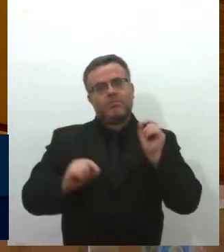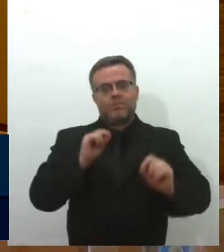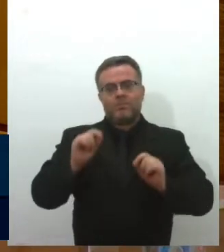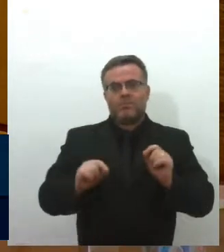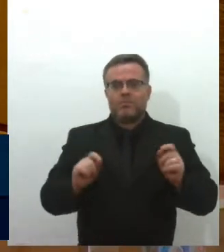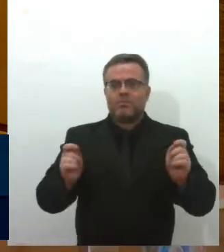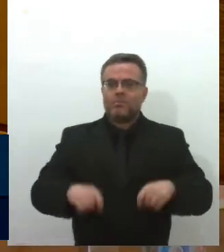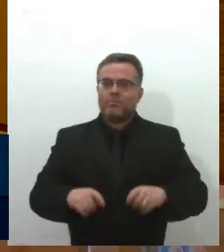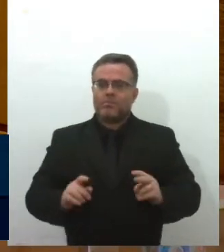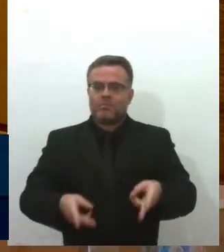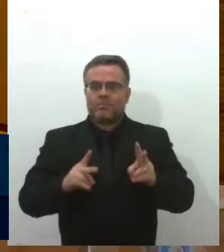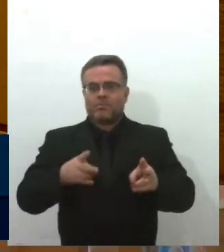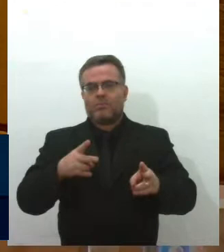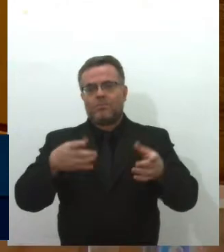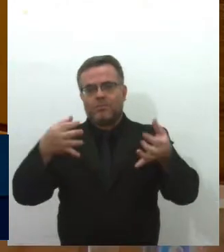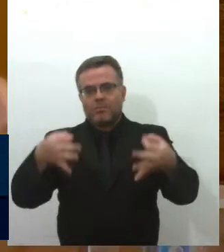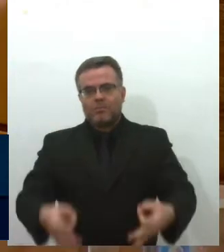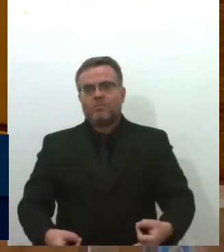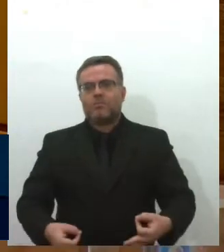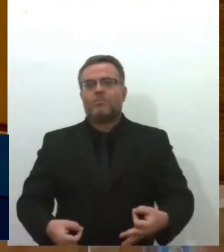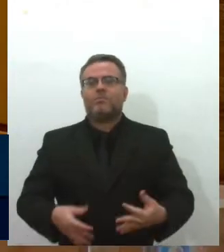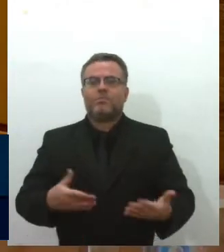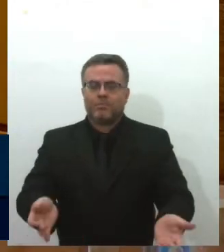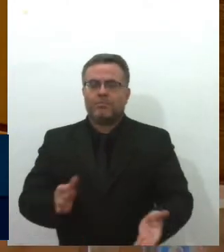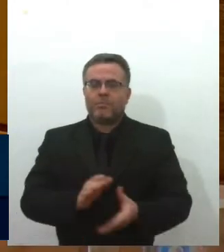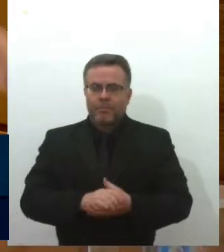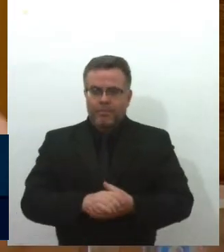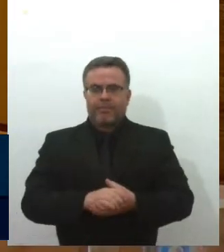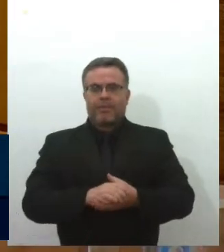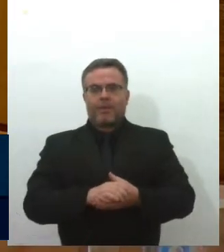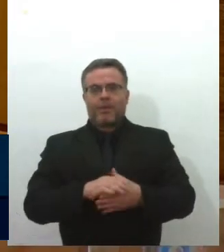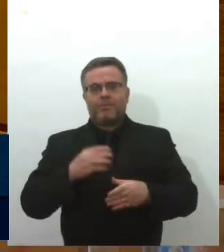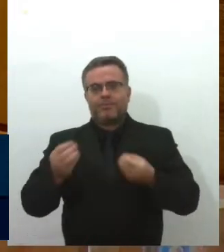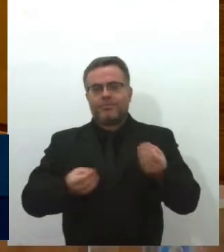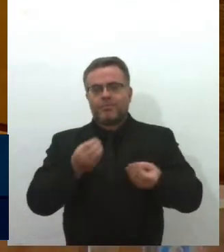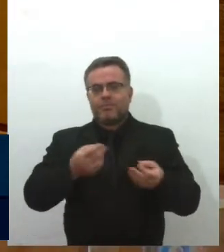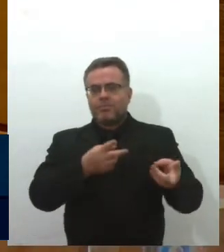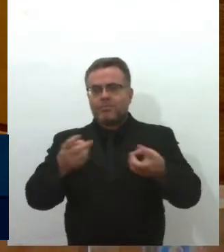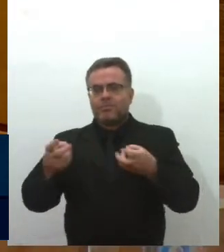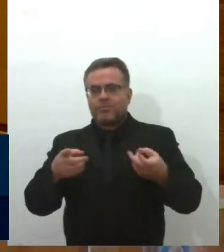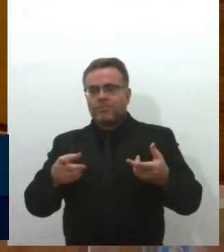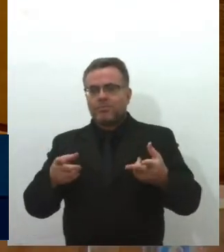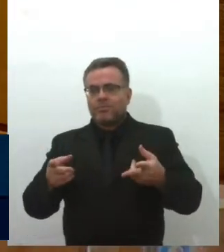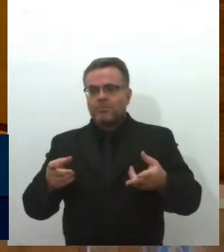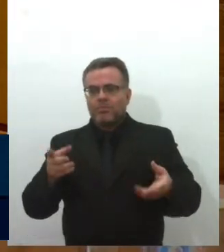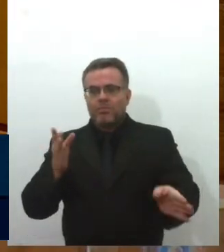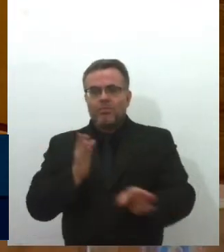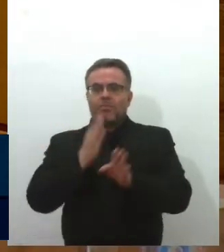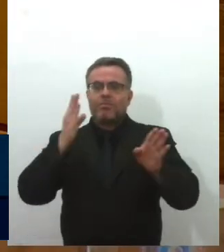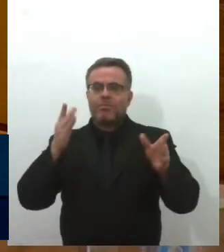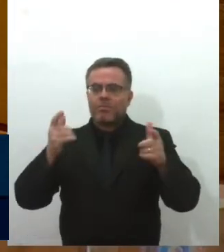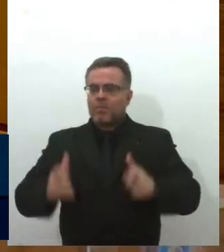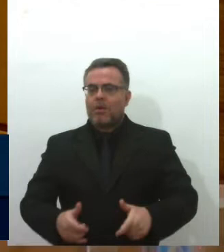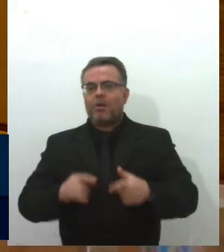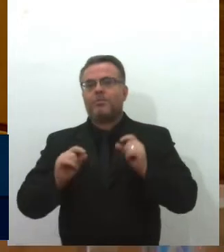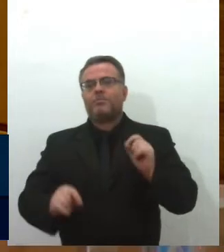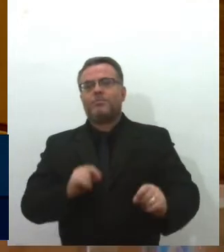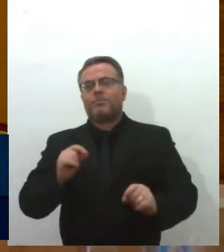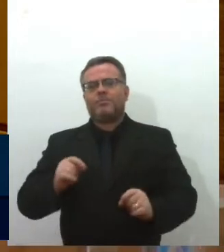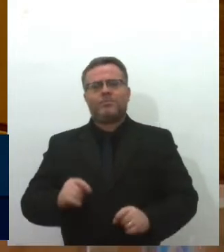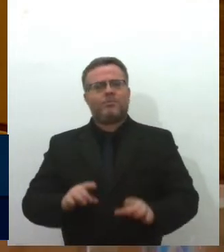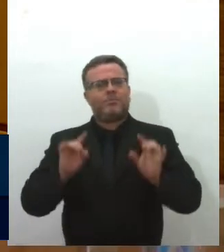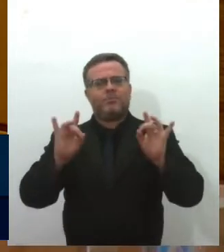eu tenho certeza que isso que nós estamos vendo em Simão Dias, com a exitosa